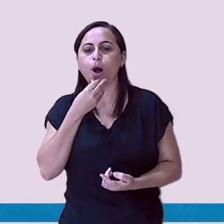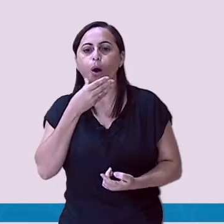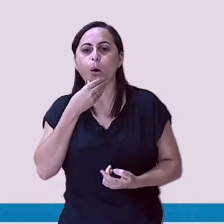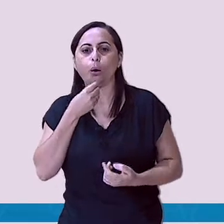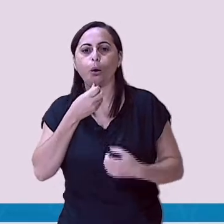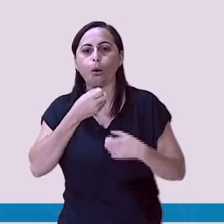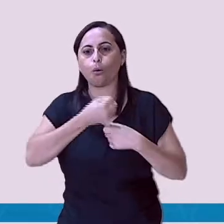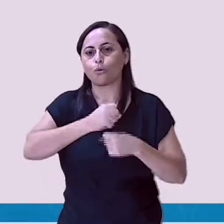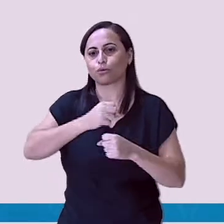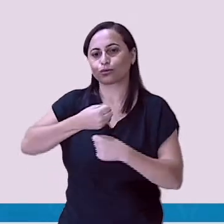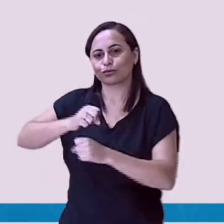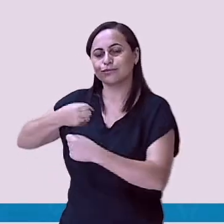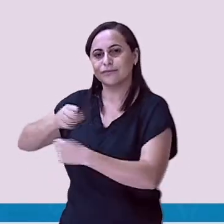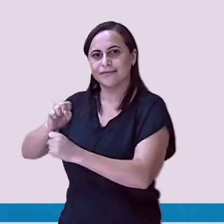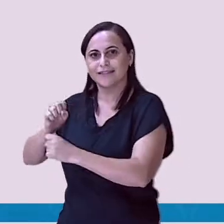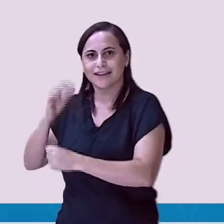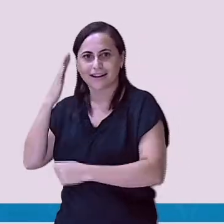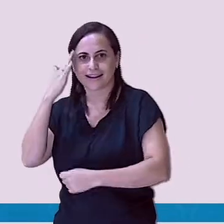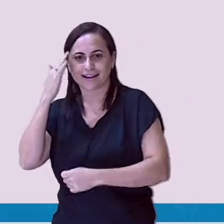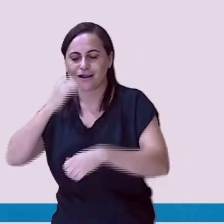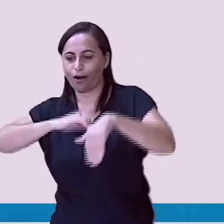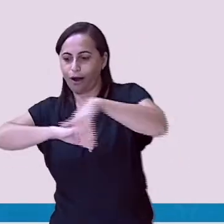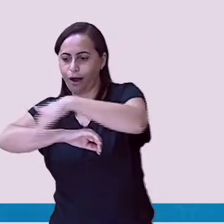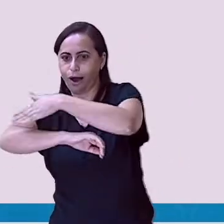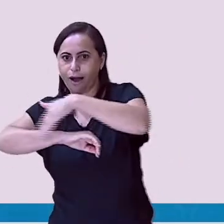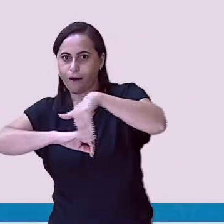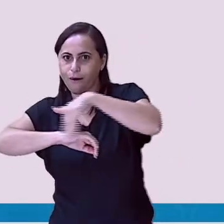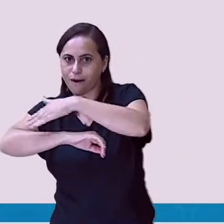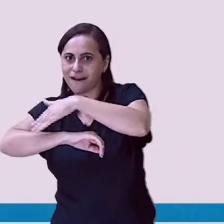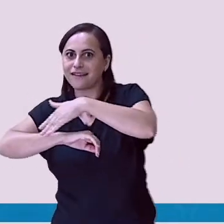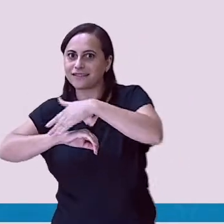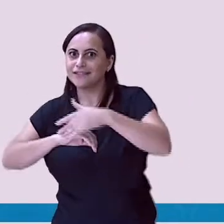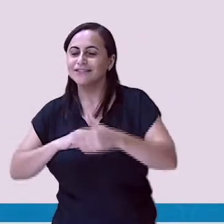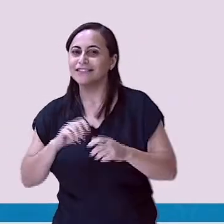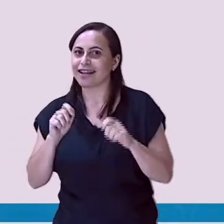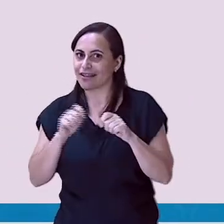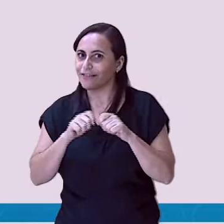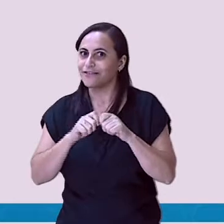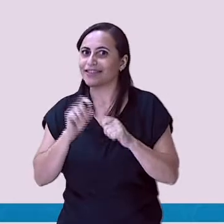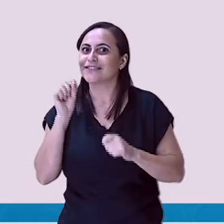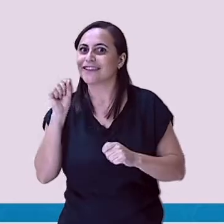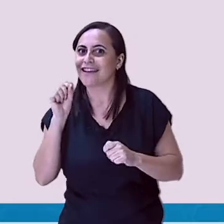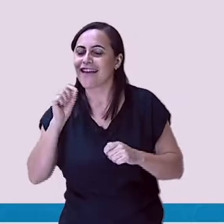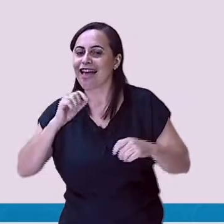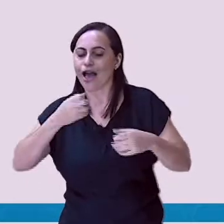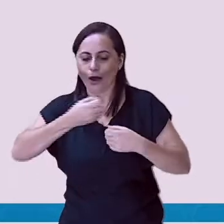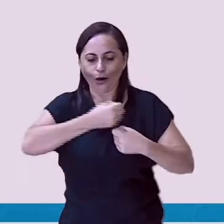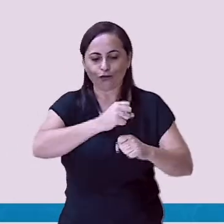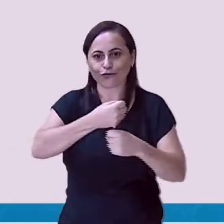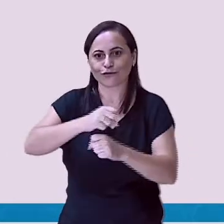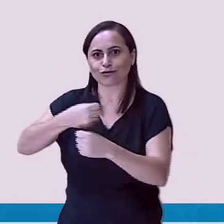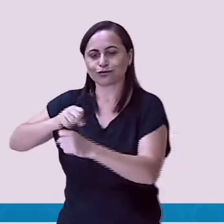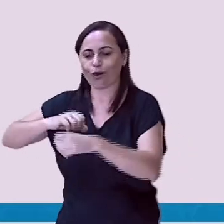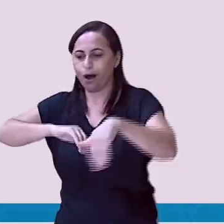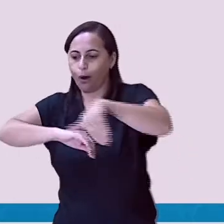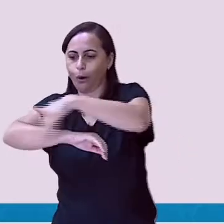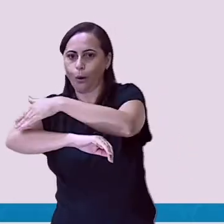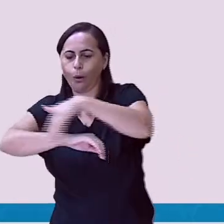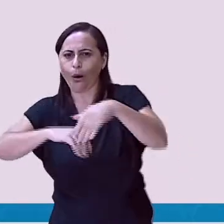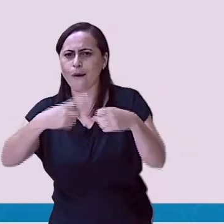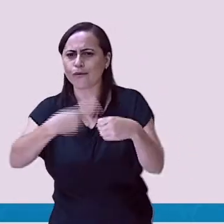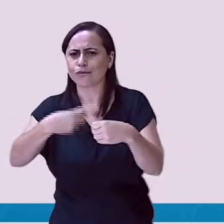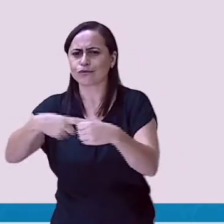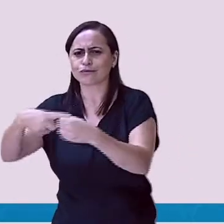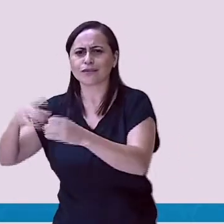Você sabe o que o gari faz? O gari varre as ruas da cidade. Varre as ruas do seu bairro, do meu